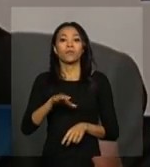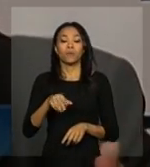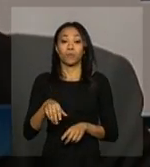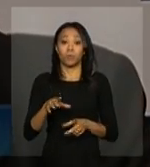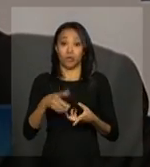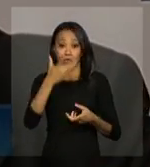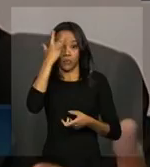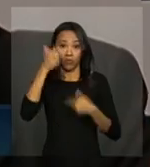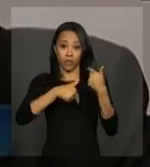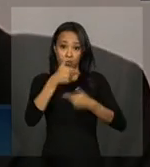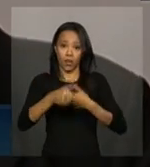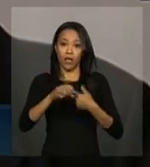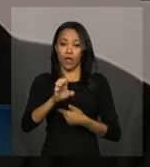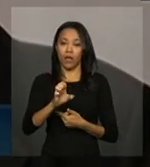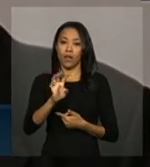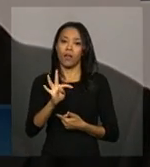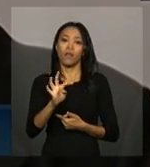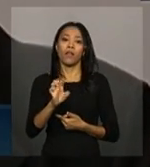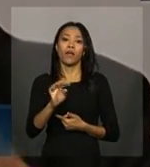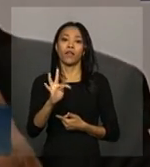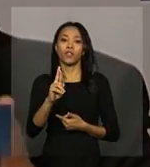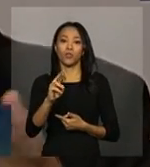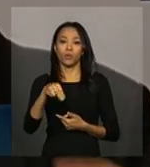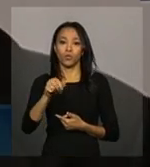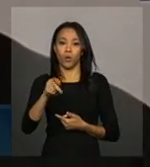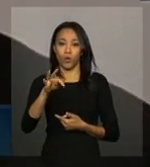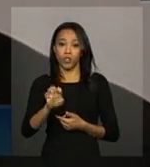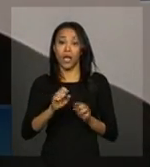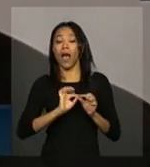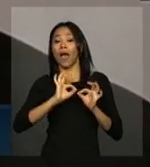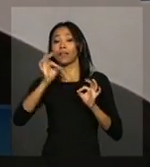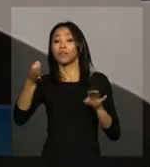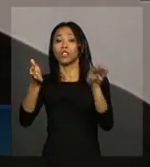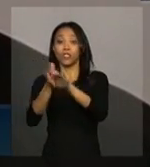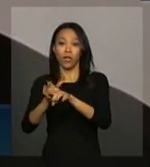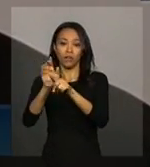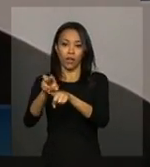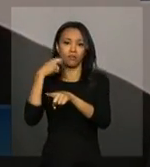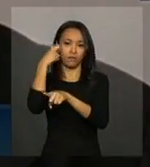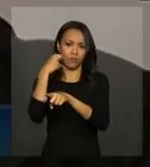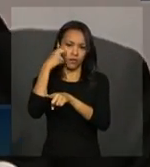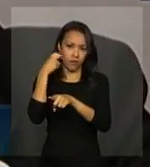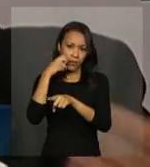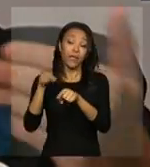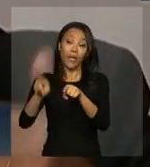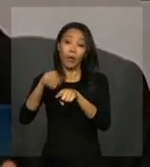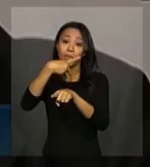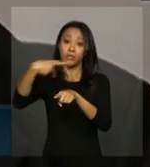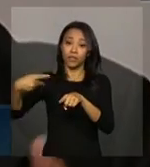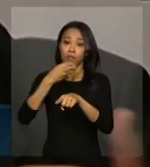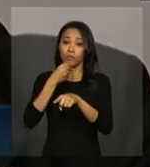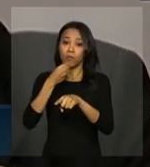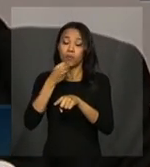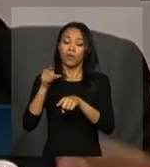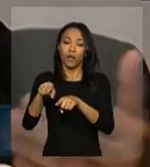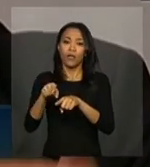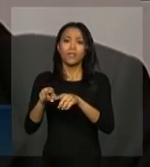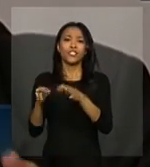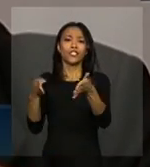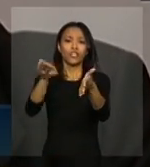até o estado natal do Josias, né? Que é o presidente da Eletronorte. E chegando em Minas Gerais,